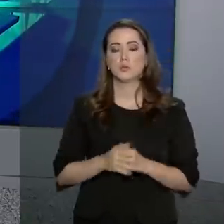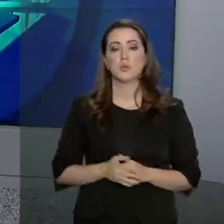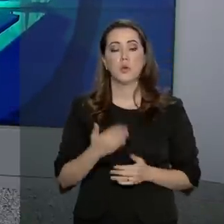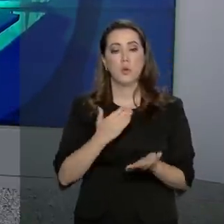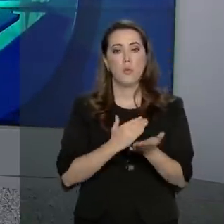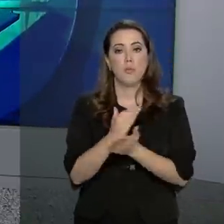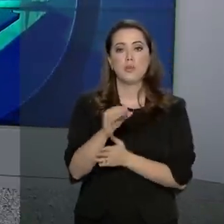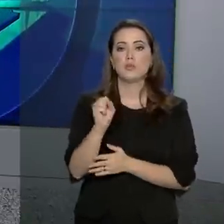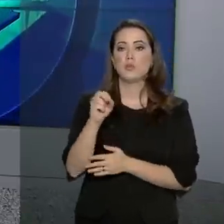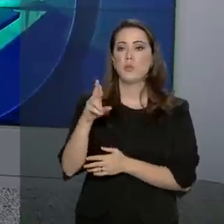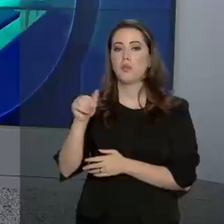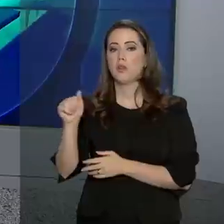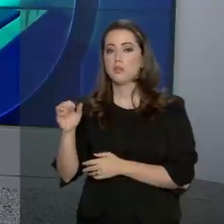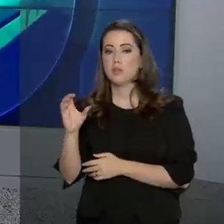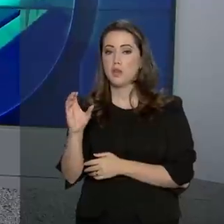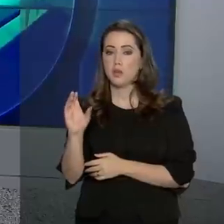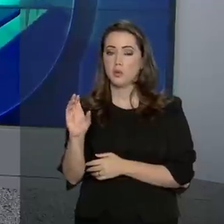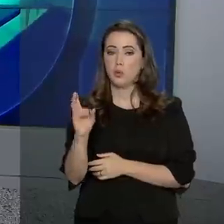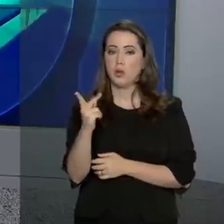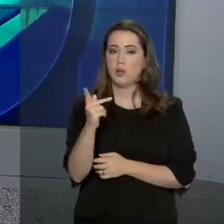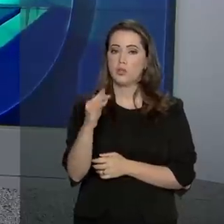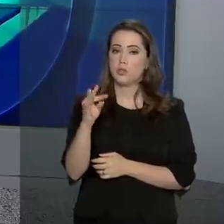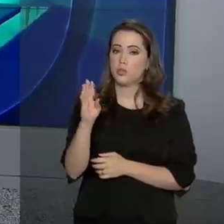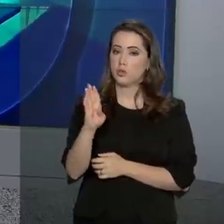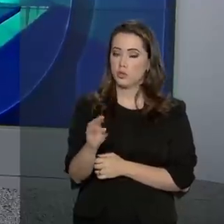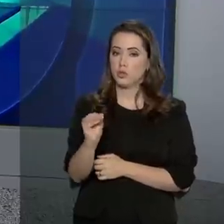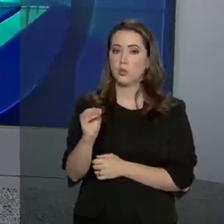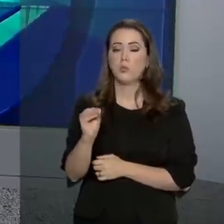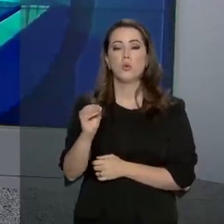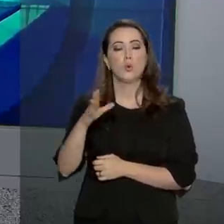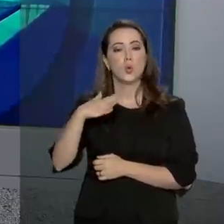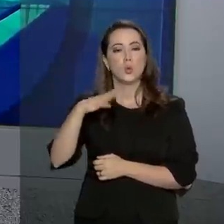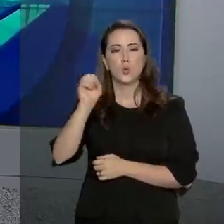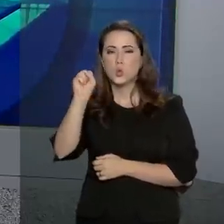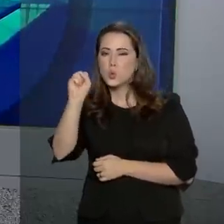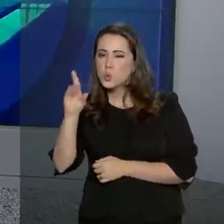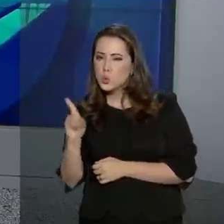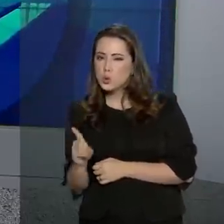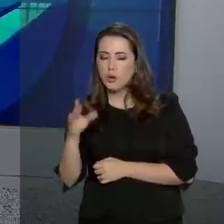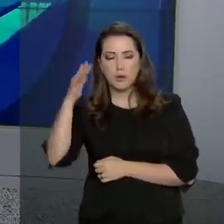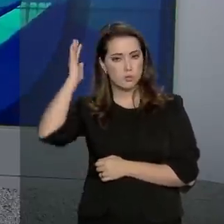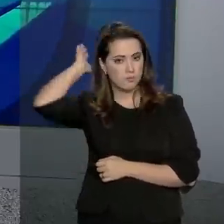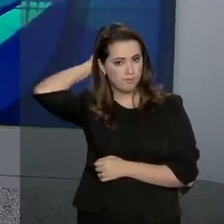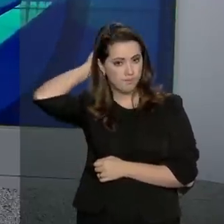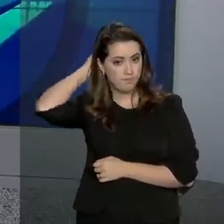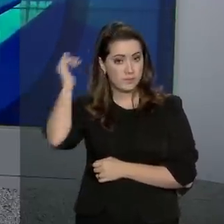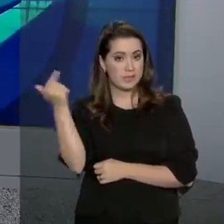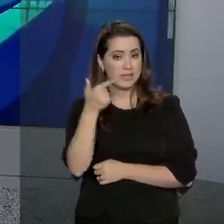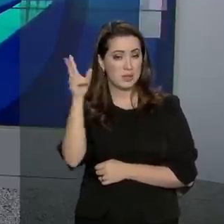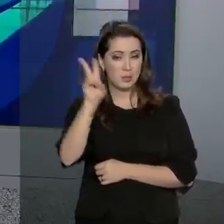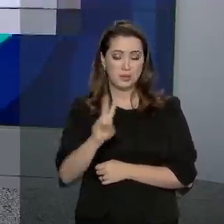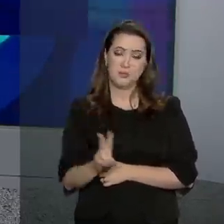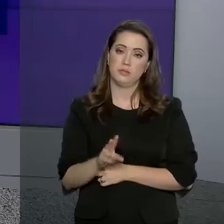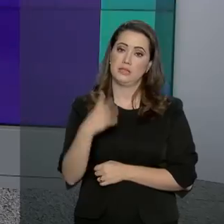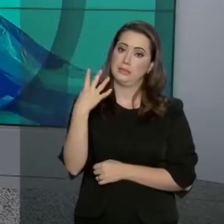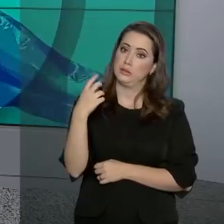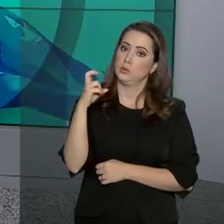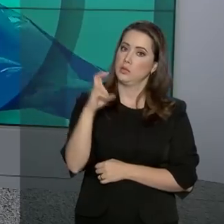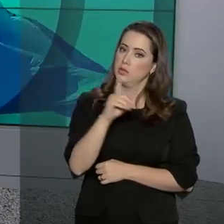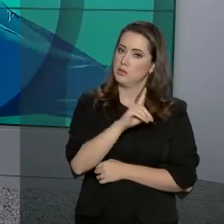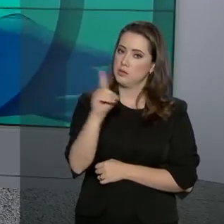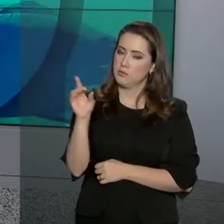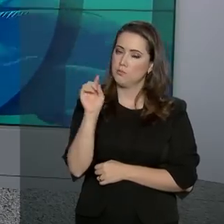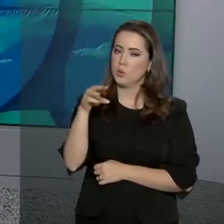e começou pela Serra do Cachimbo, no sudoeste do Pará. Esta é a segunda vez em menos de 45 dias